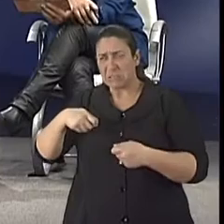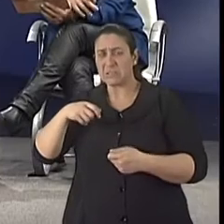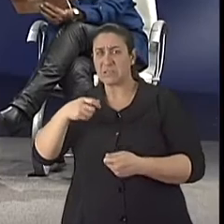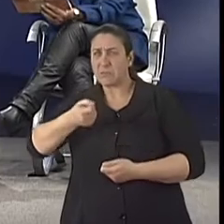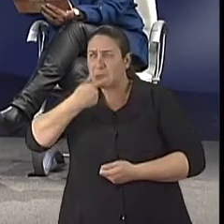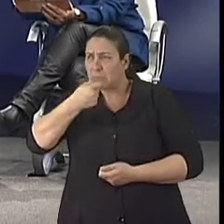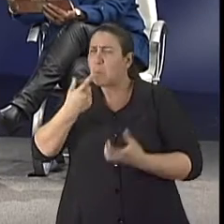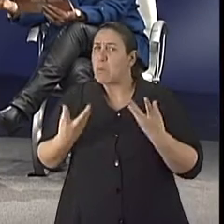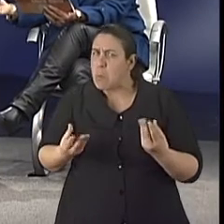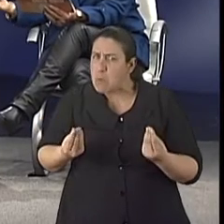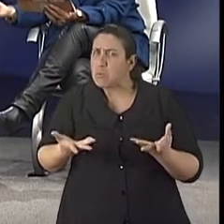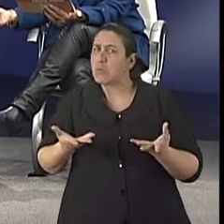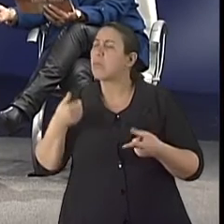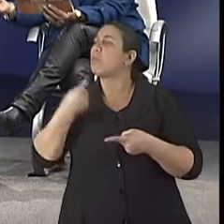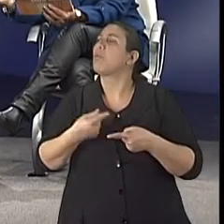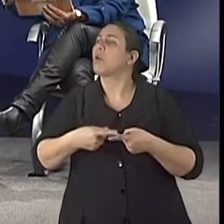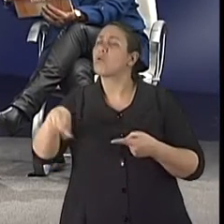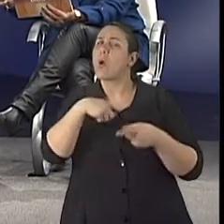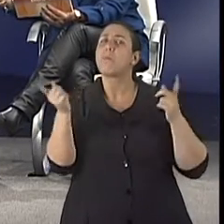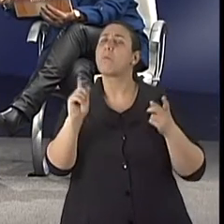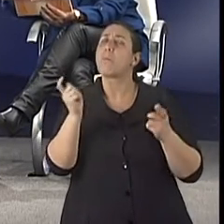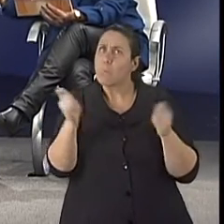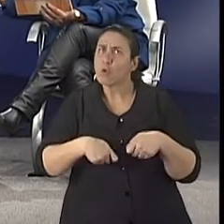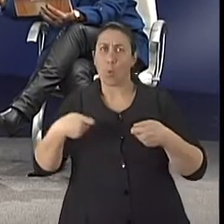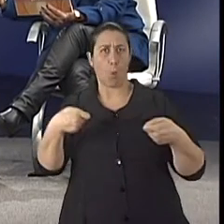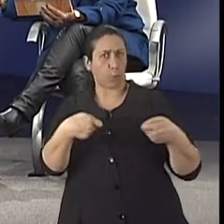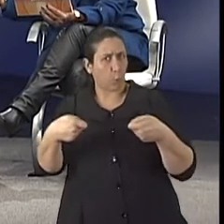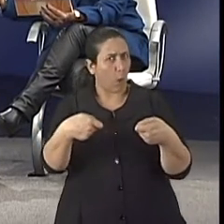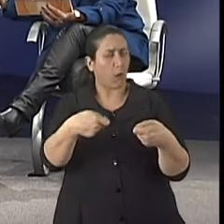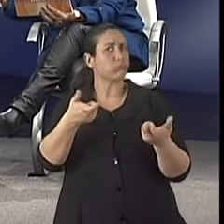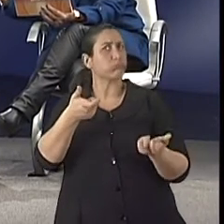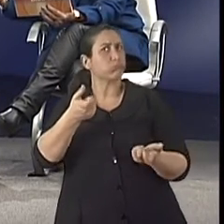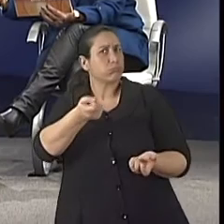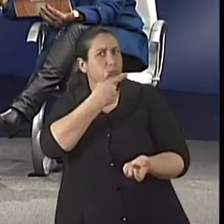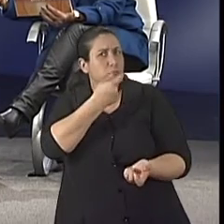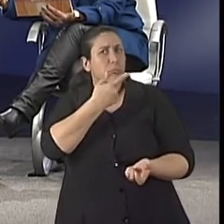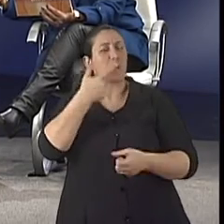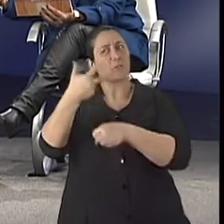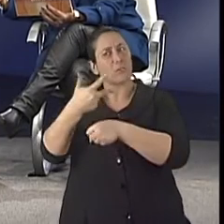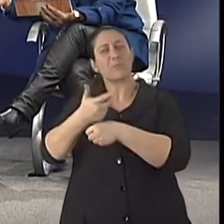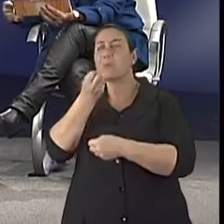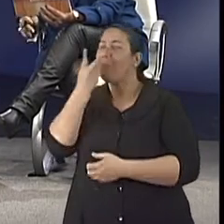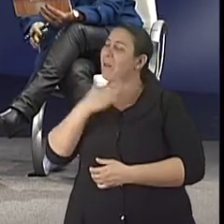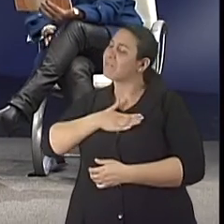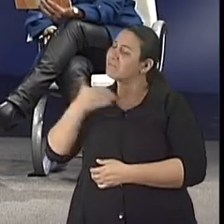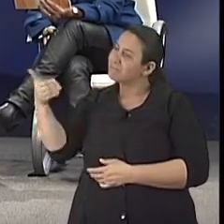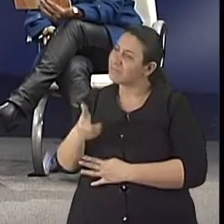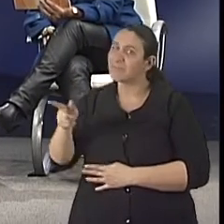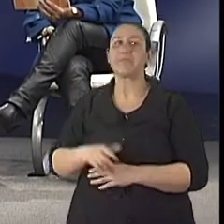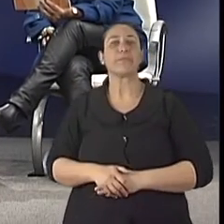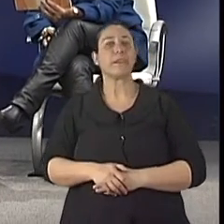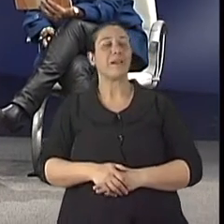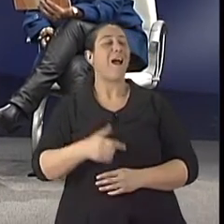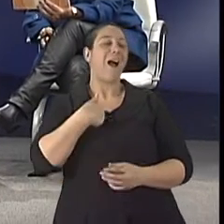Como é que nós vamos controlar esse uso da medicação para o idoso? Maria Cristina, é prazer te ter no programa. O prazer é meu,